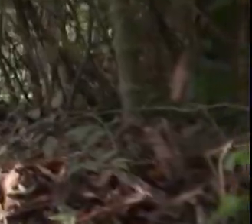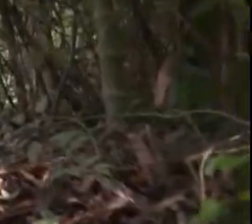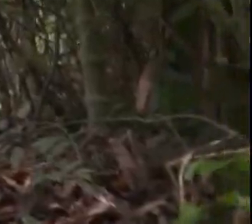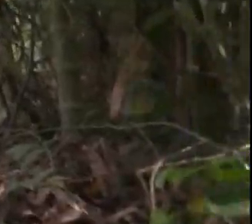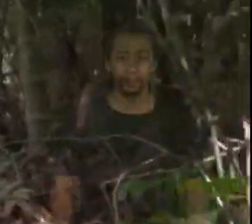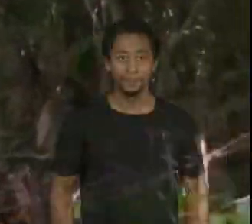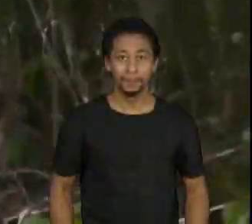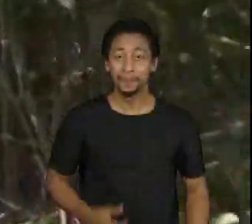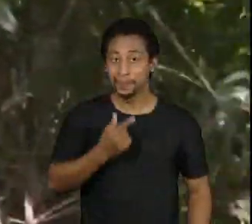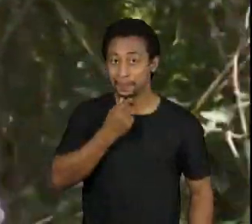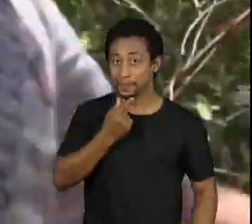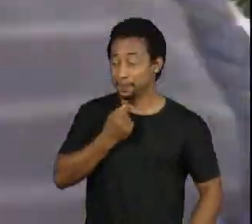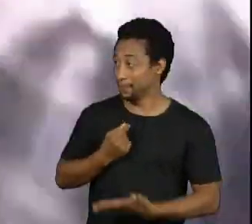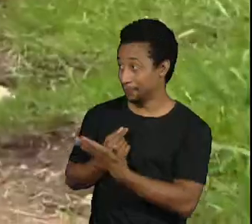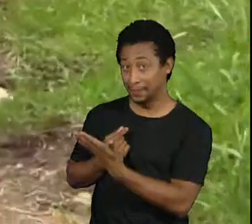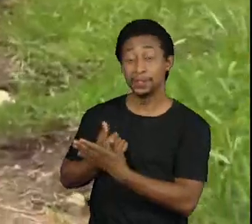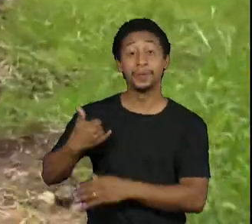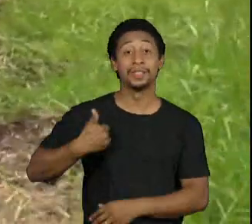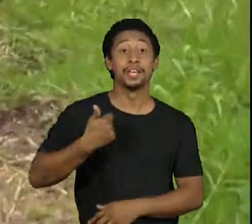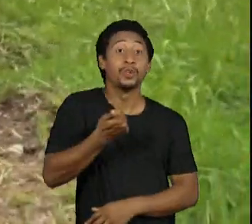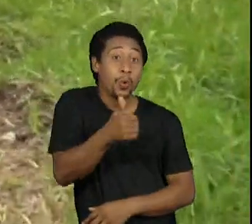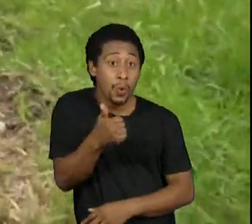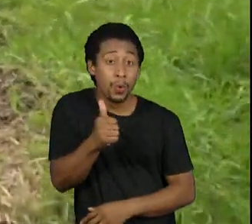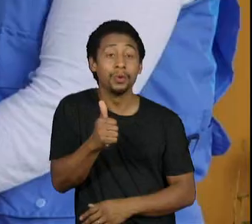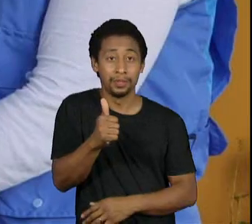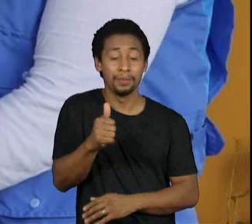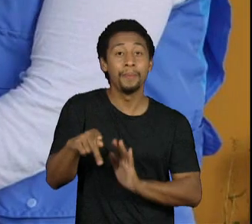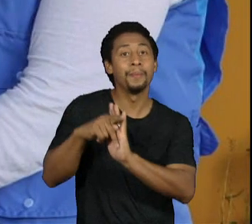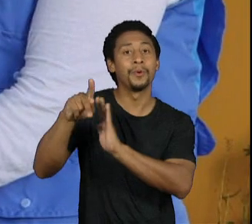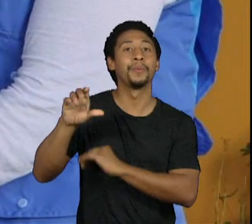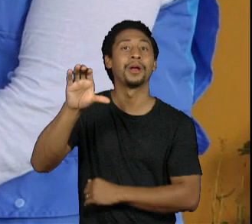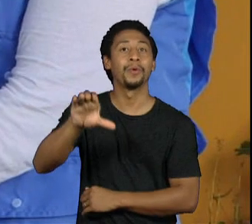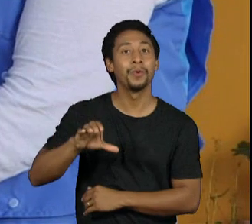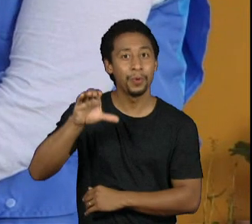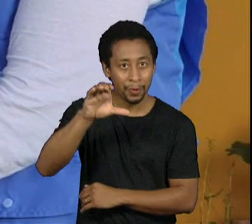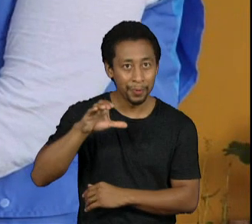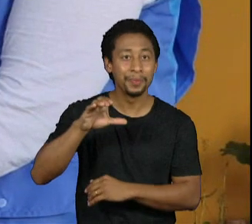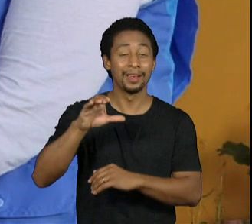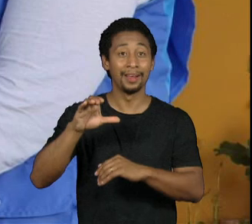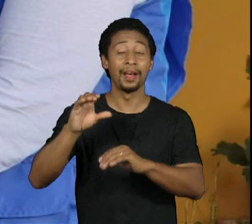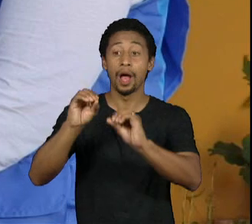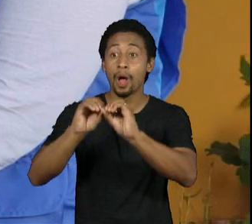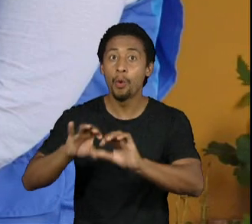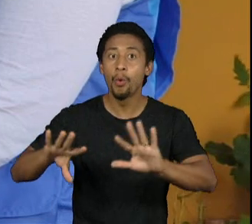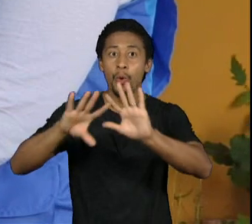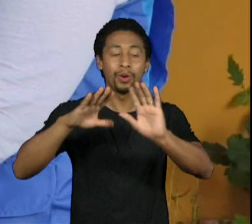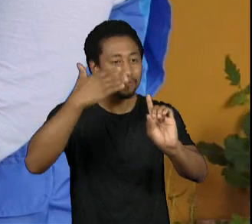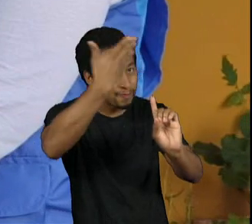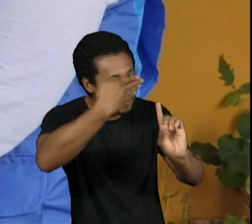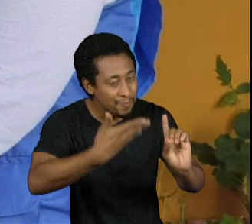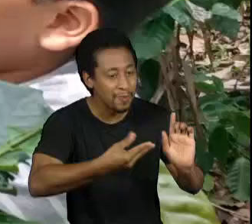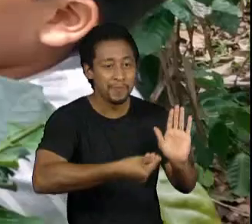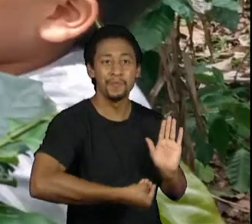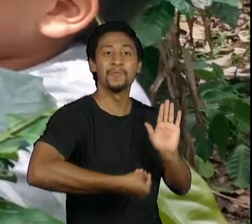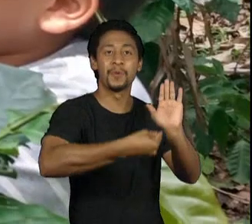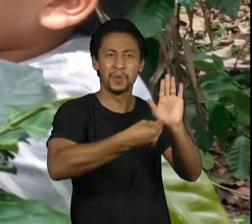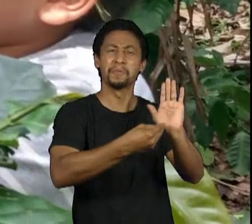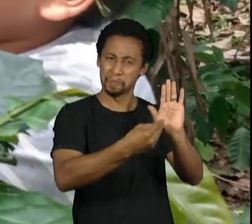Menino colombiano de 11 anos ganha o reconhecimento da ONU como novo líder ambiental.